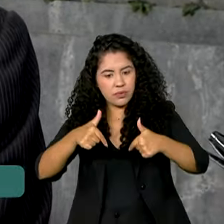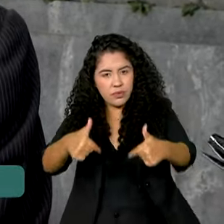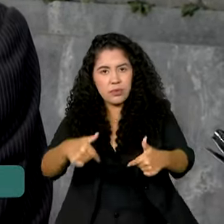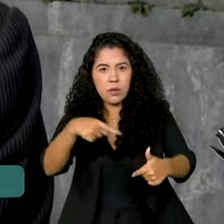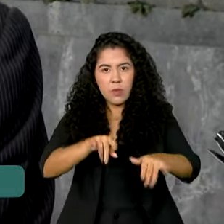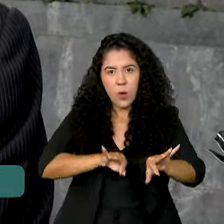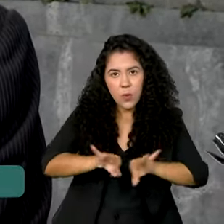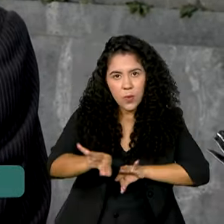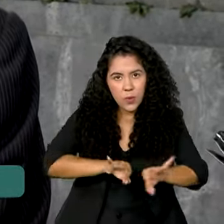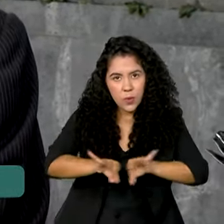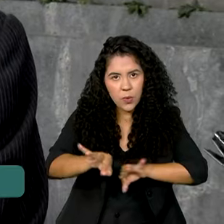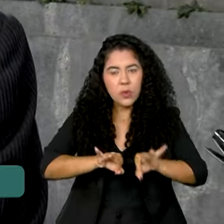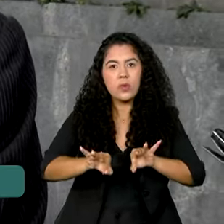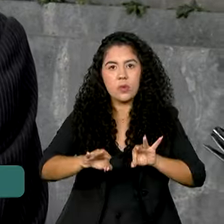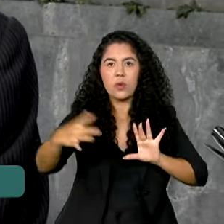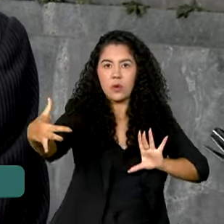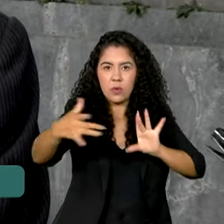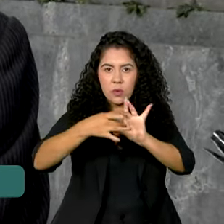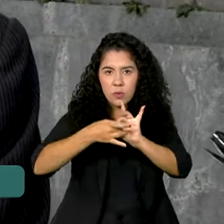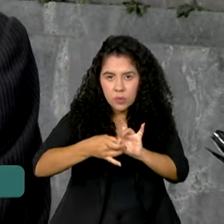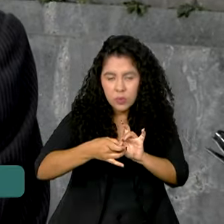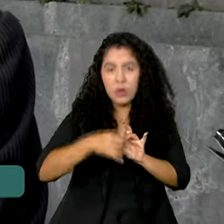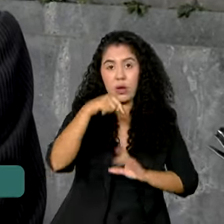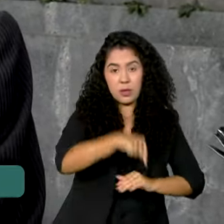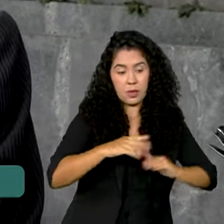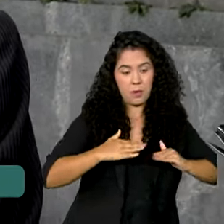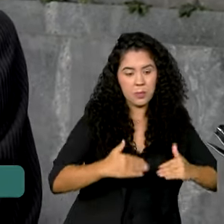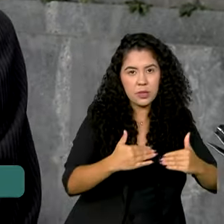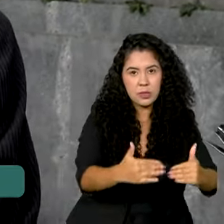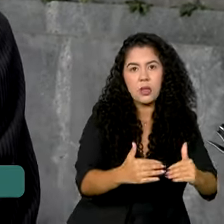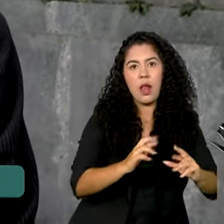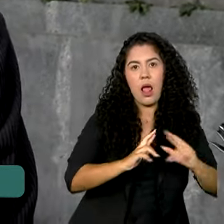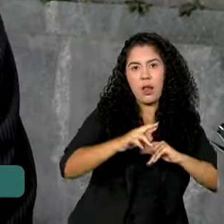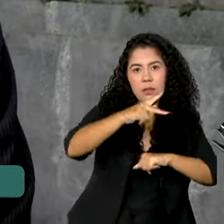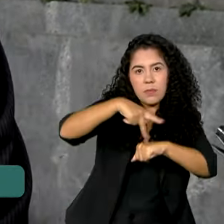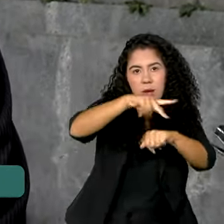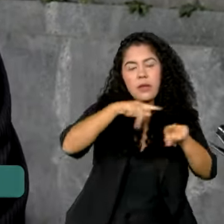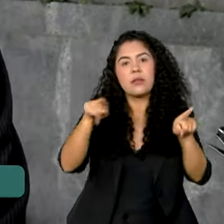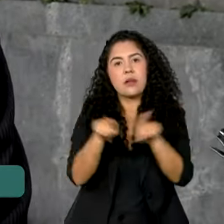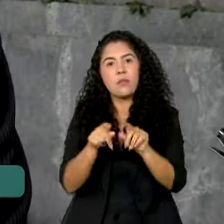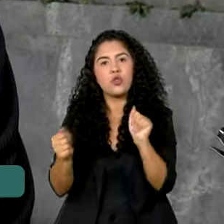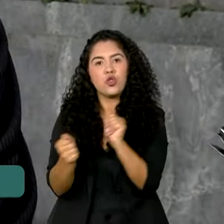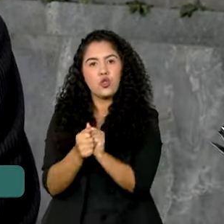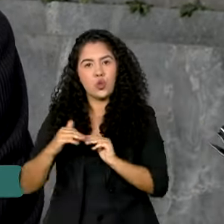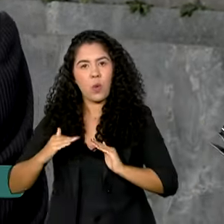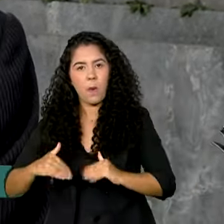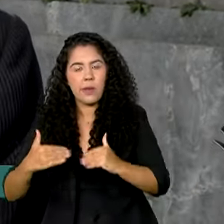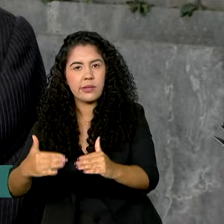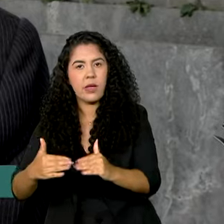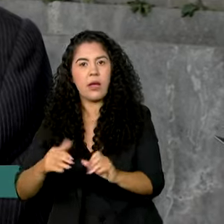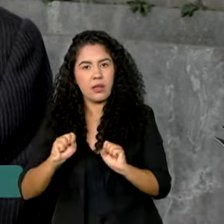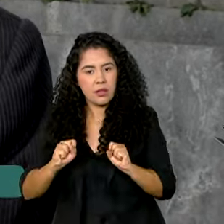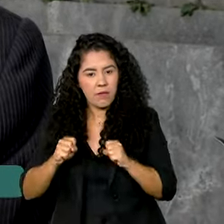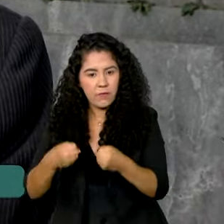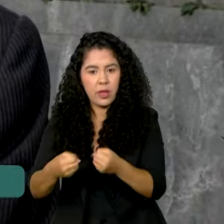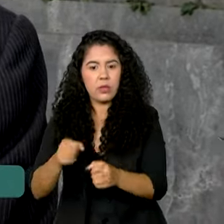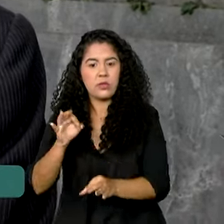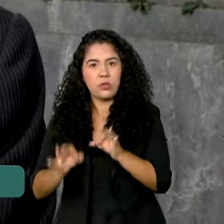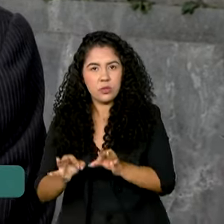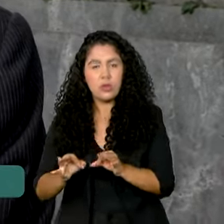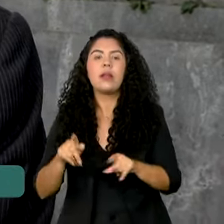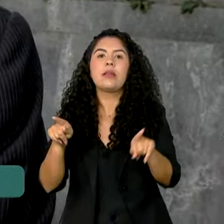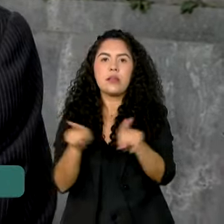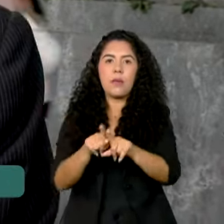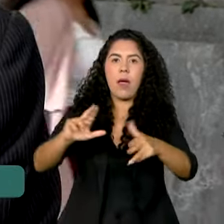em conjunto pelo Ministério das Relações Exteriores e o Ministério da Defesa, com a participação, obviamente, da Força Aérea